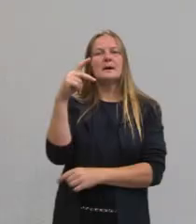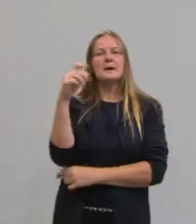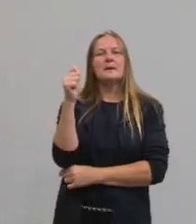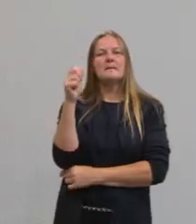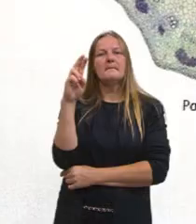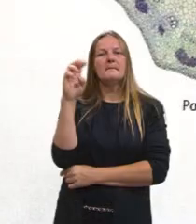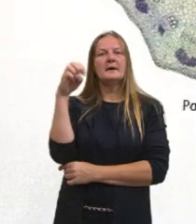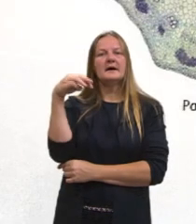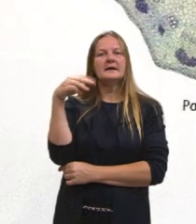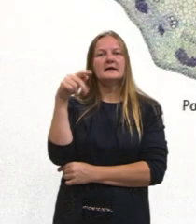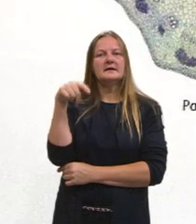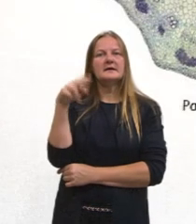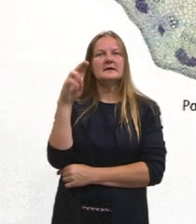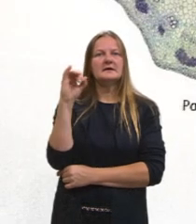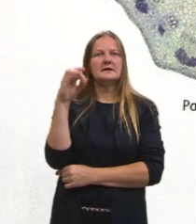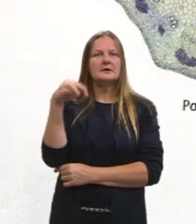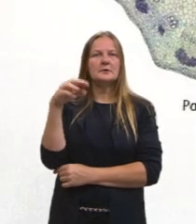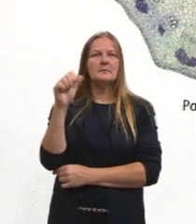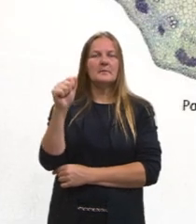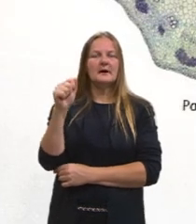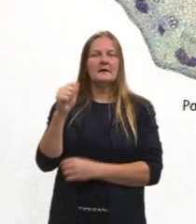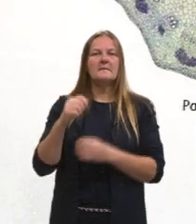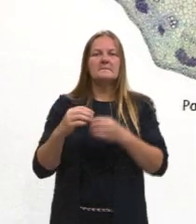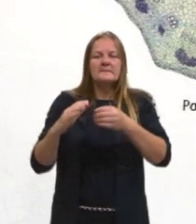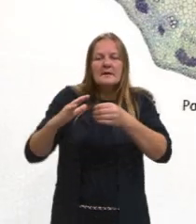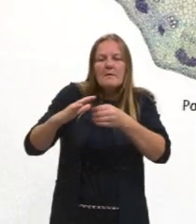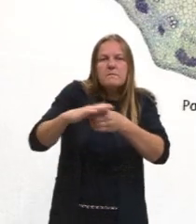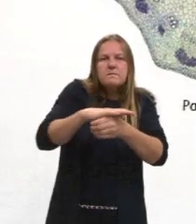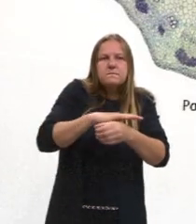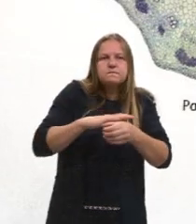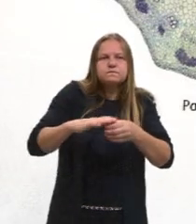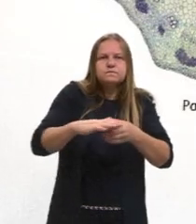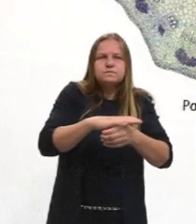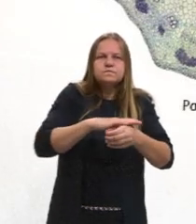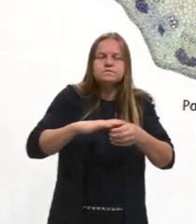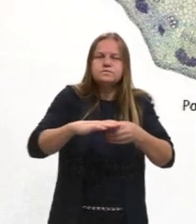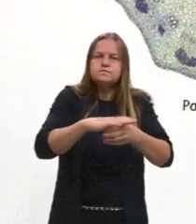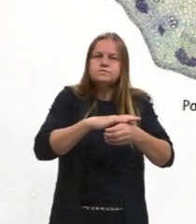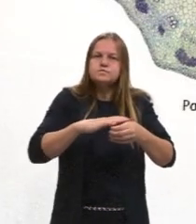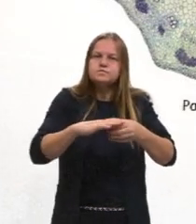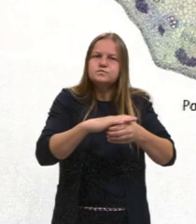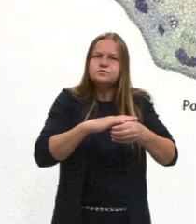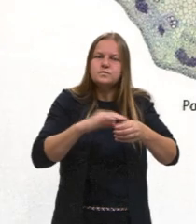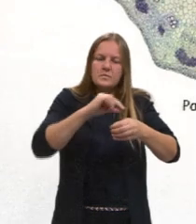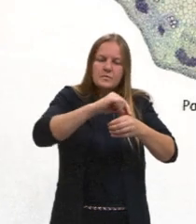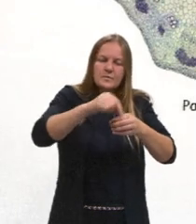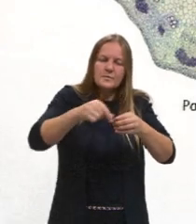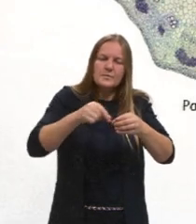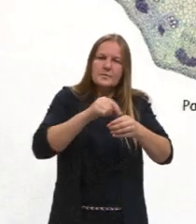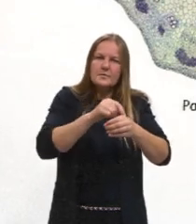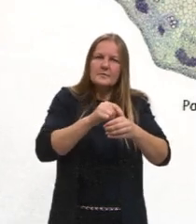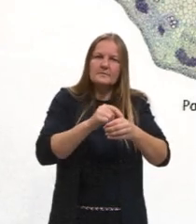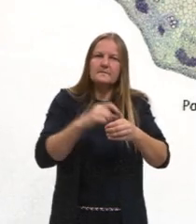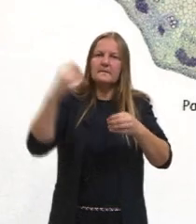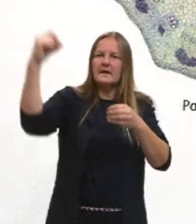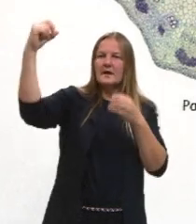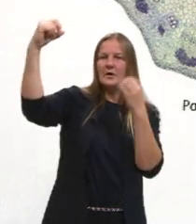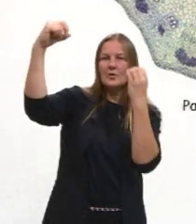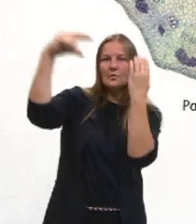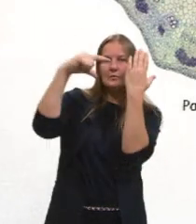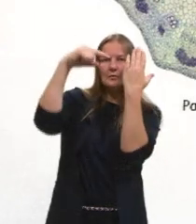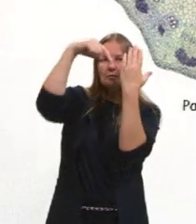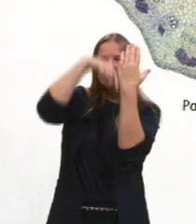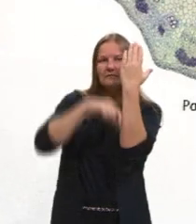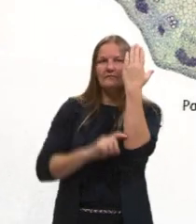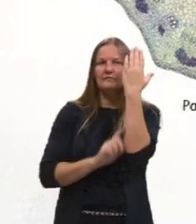é responsável, então, pelo preenchimento, pela realização de fotossíntese e armazenamento de